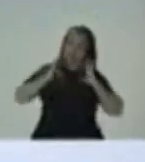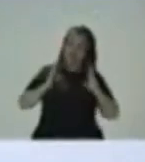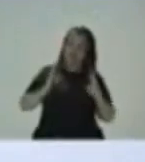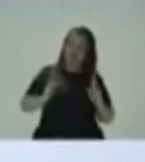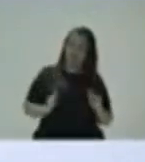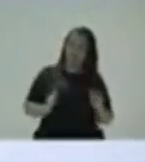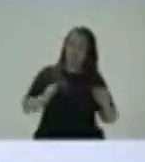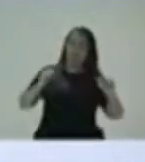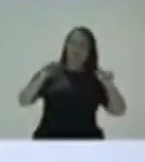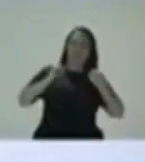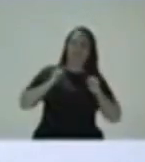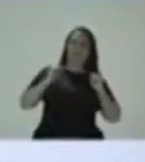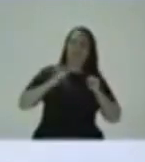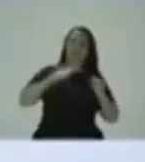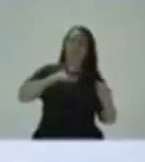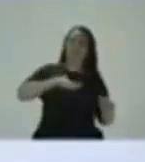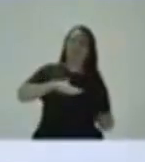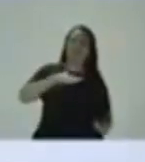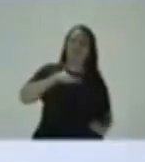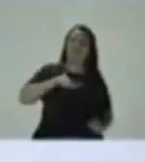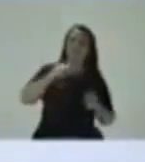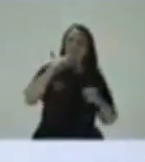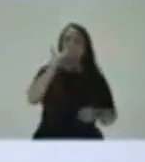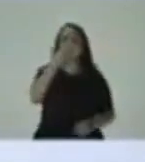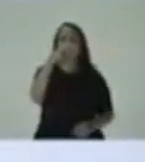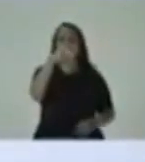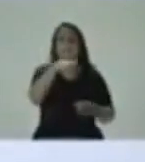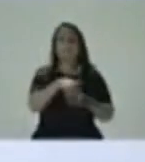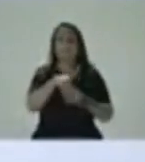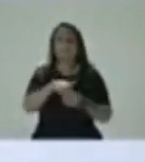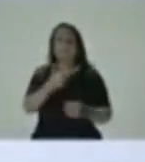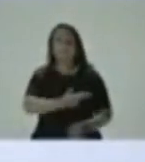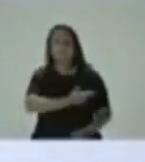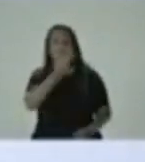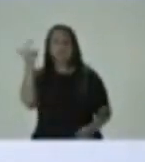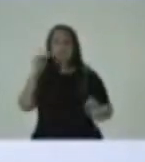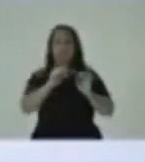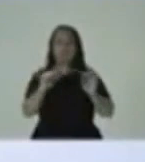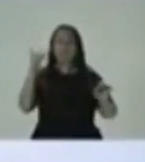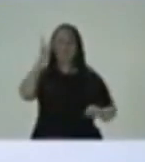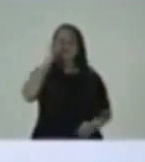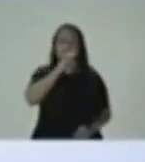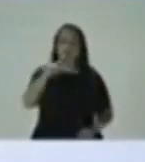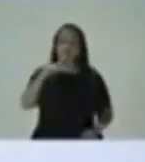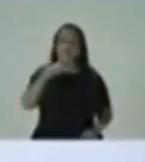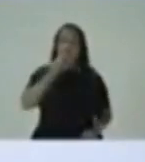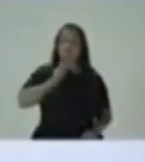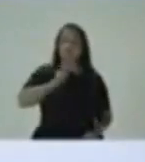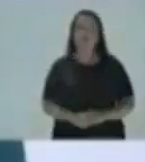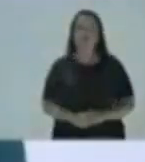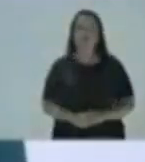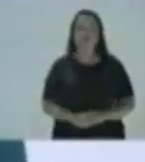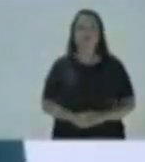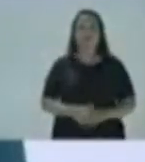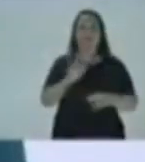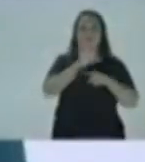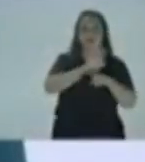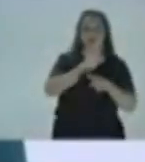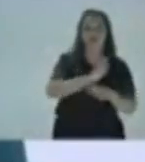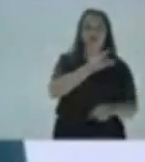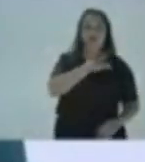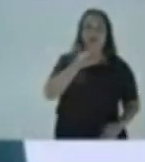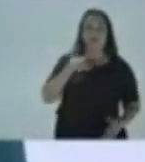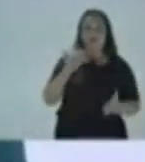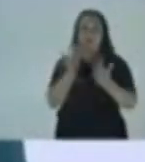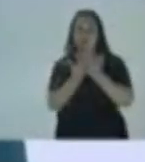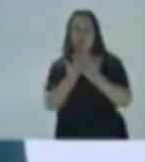me sinto tranquilo para pedir seu voto. Eu sou delei deputado federal, número 1456. Em favor